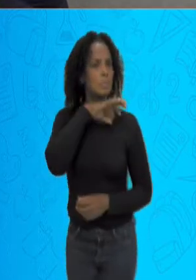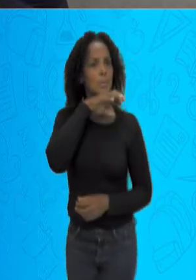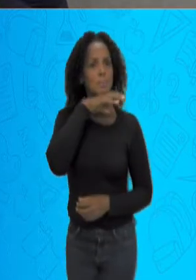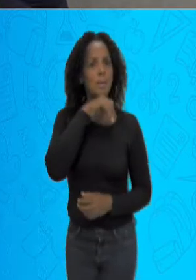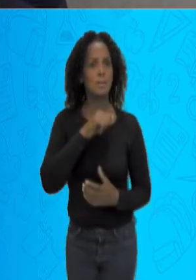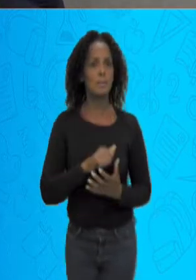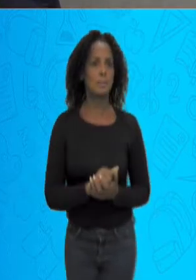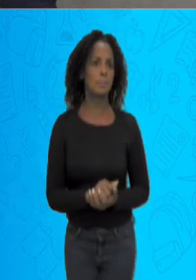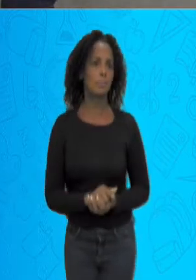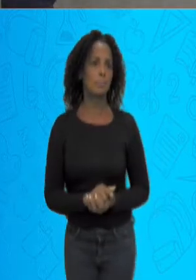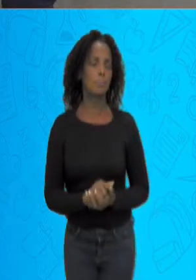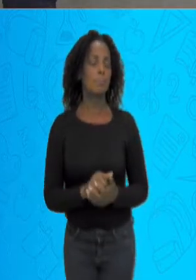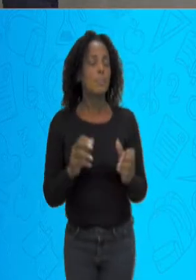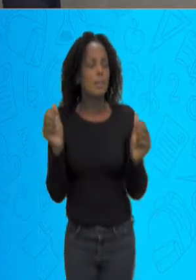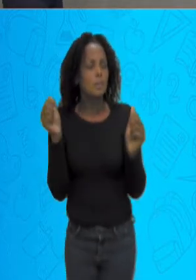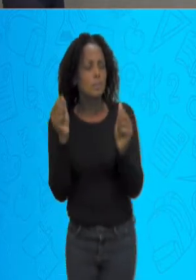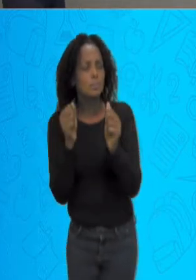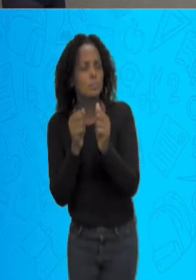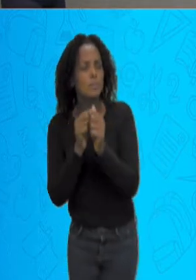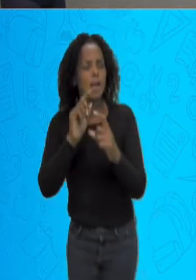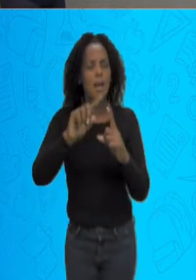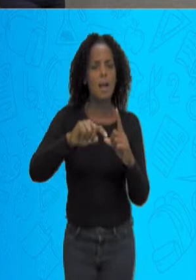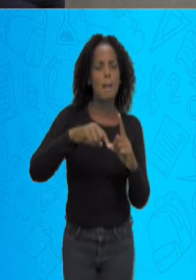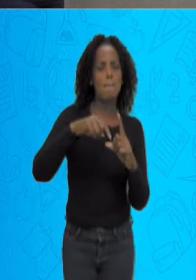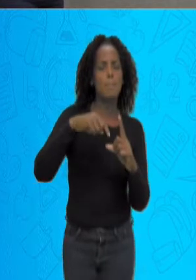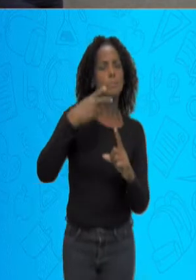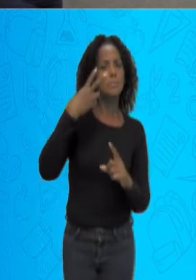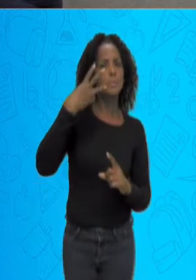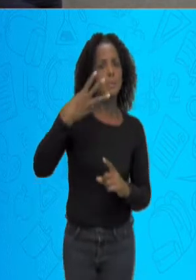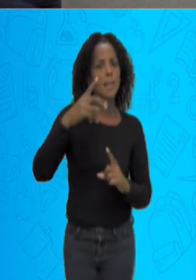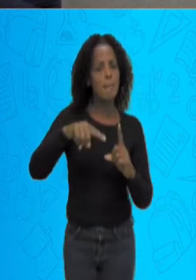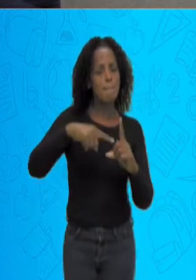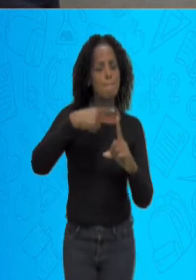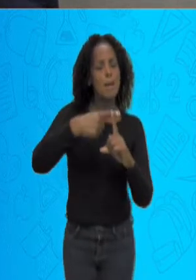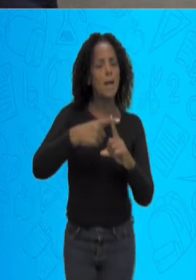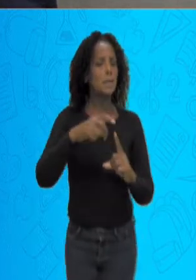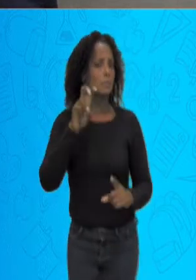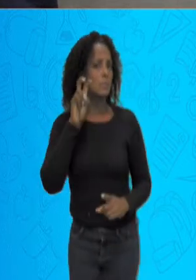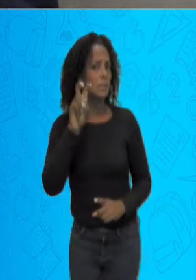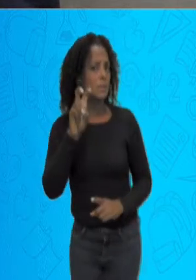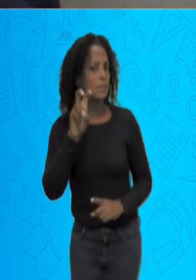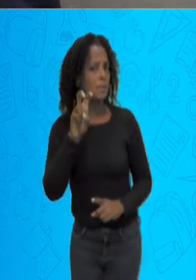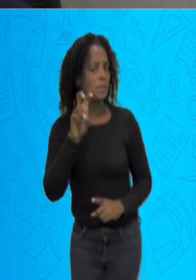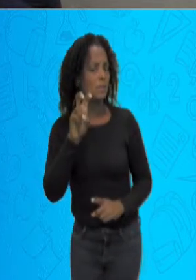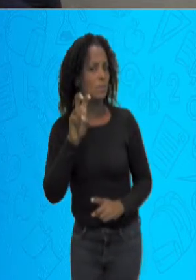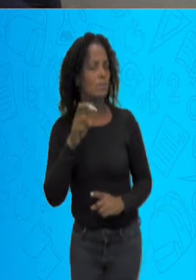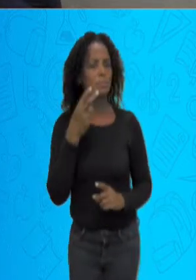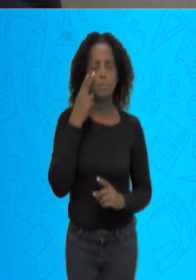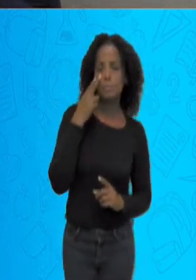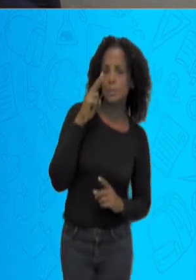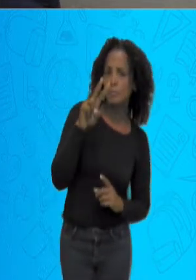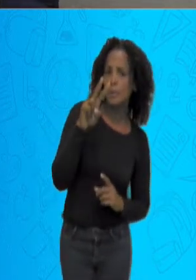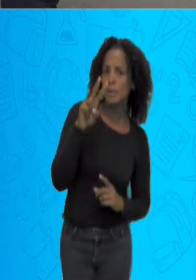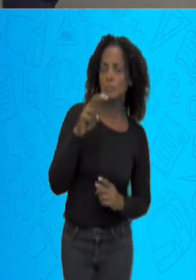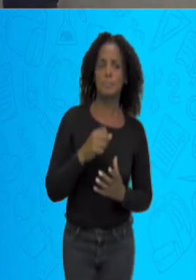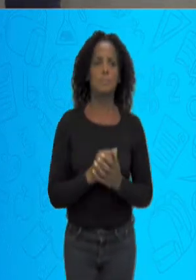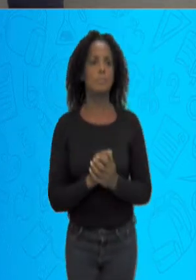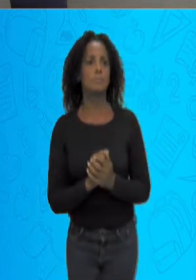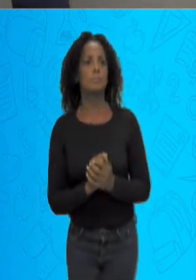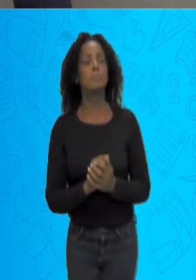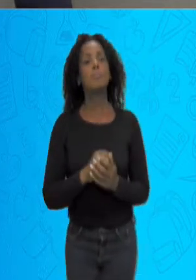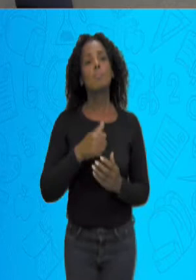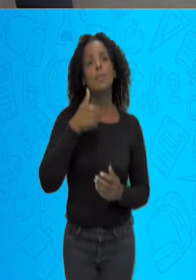juntar o três mais o cinco, será que vai dar quanto? Nós temos que contar para a gente saber, não é isso?